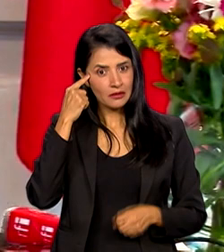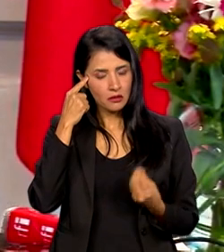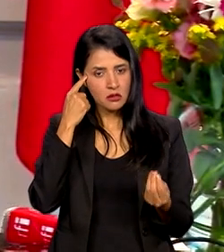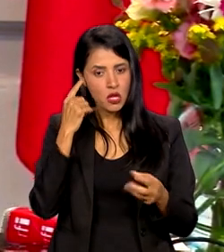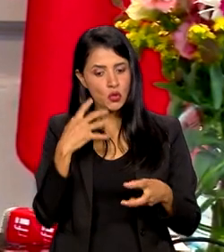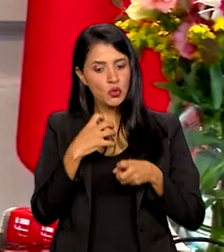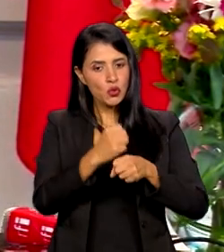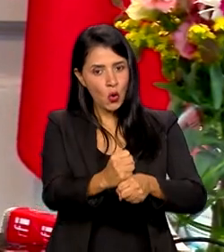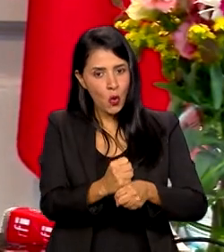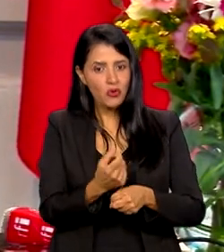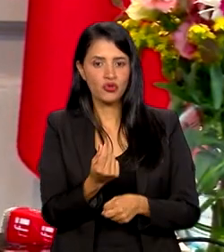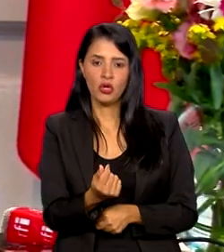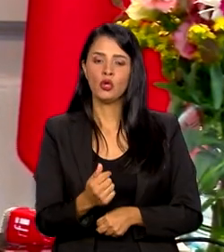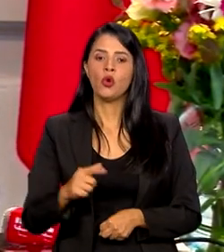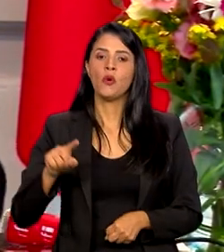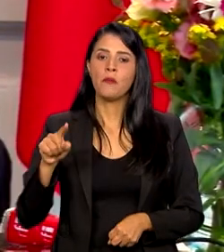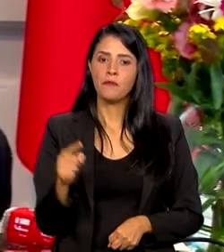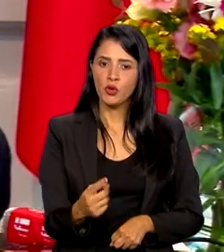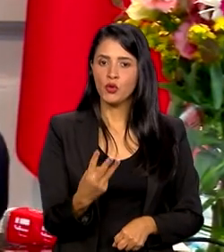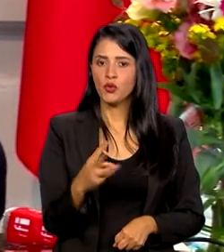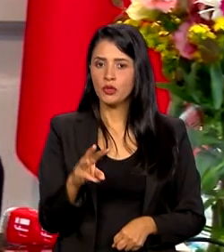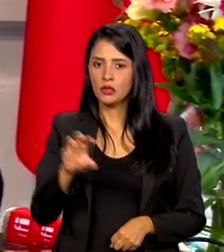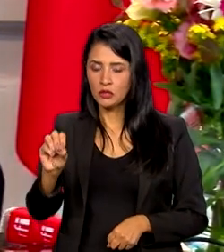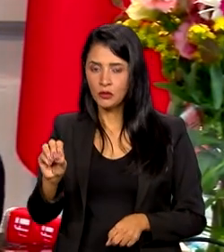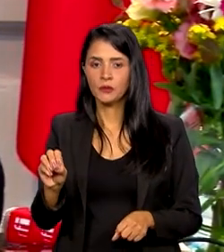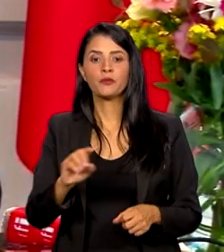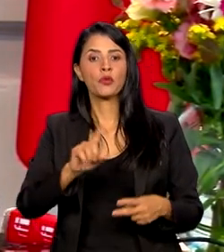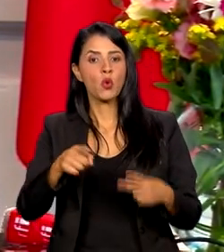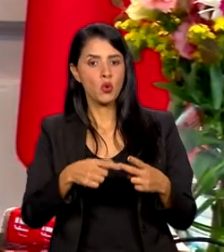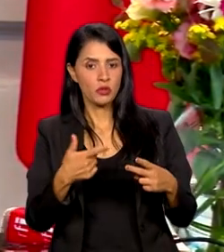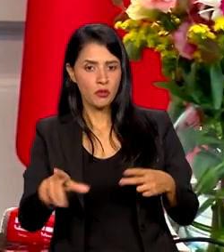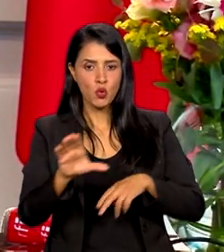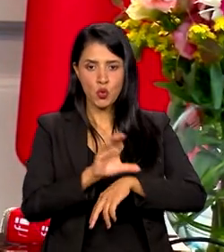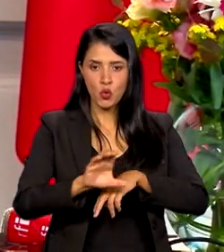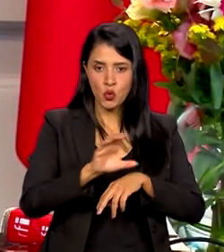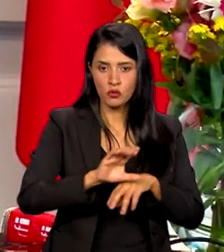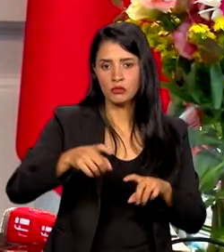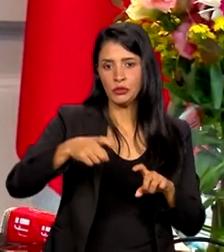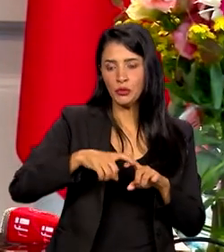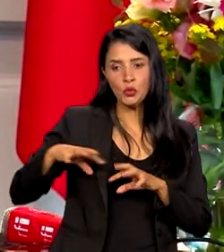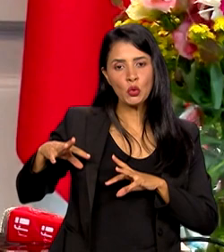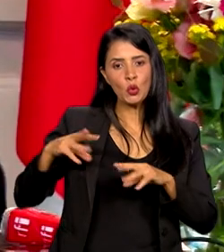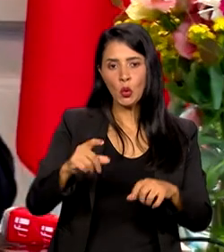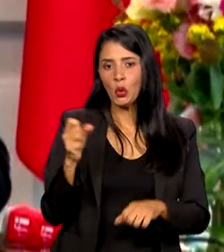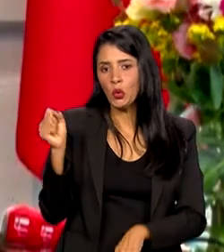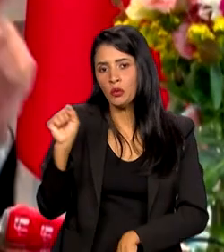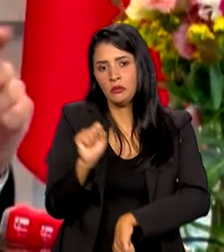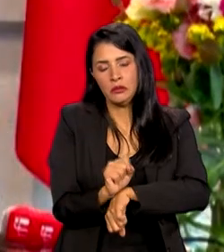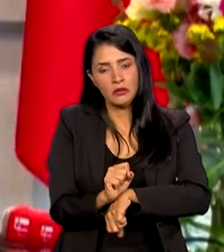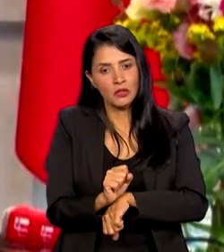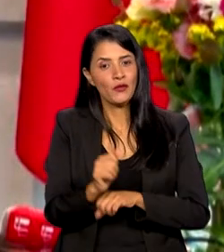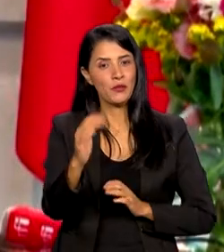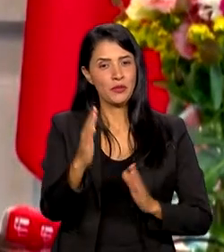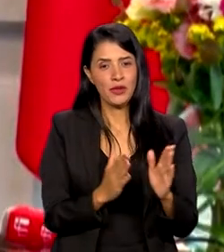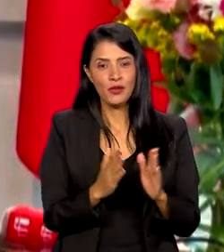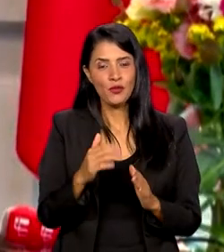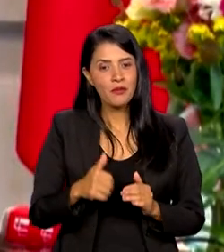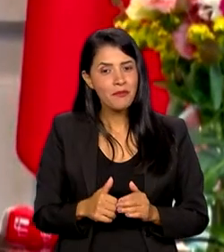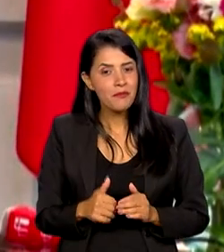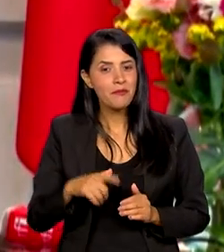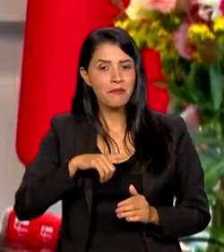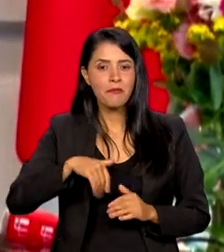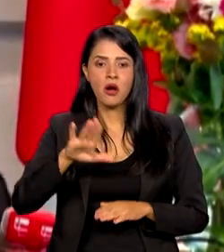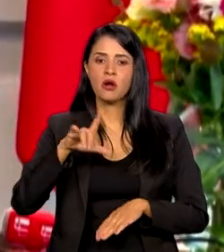.300 obras. Os cursos de medicina também, todos estavam em moratória e foi o período que mais abriu vaga de